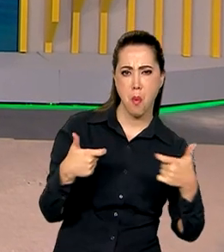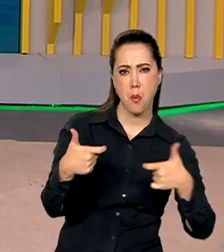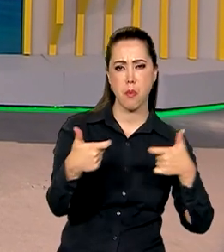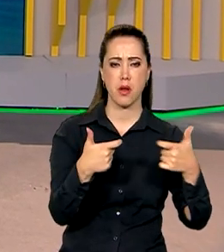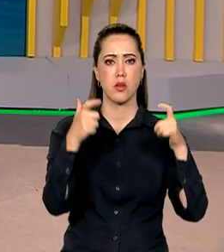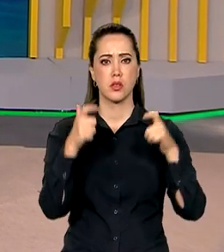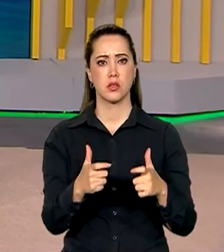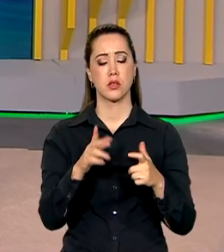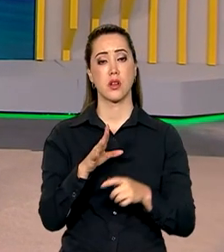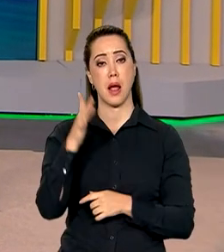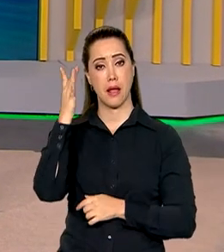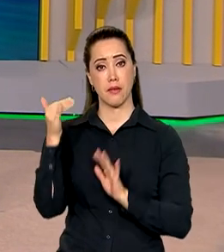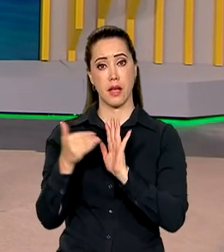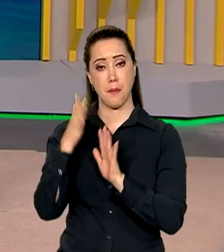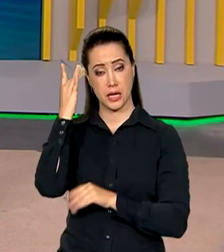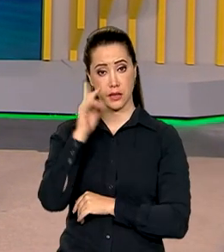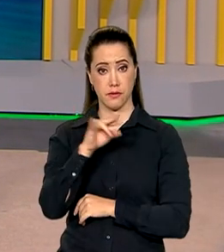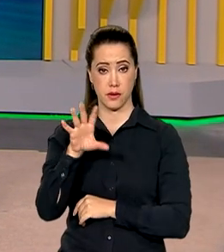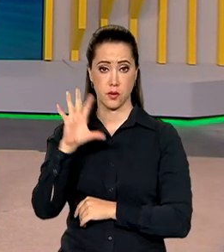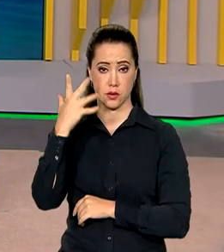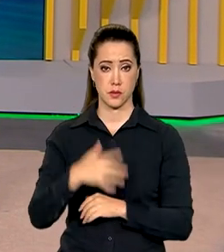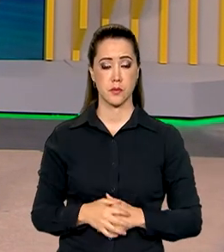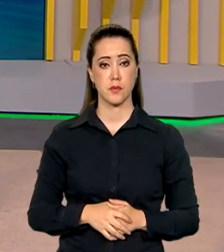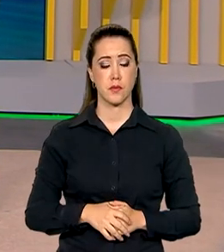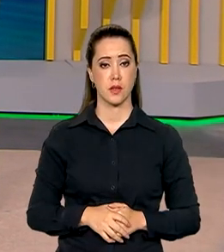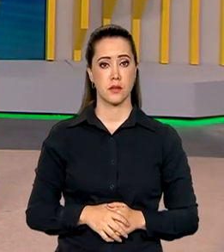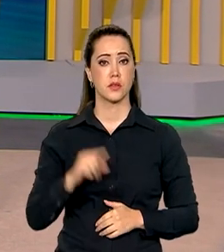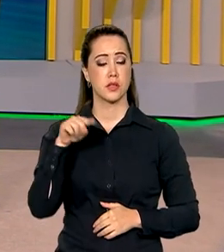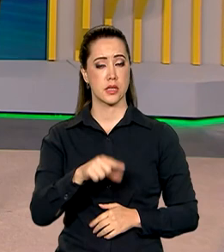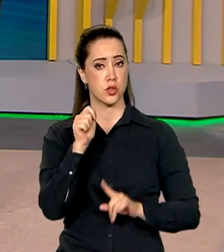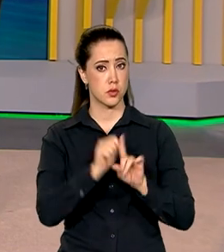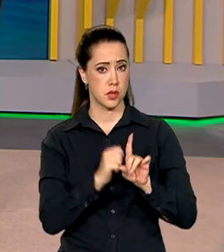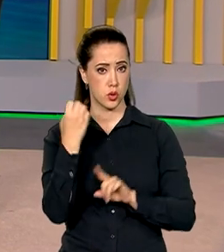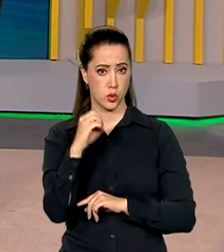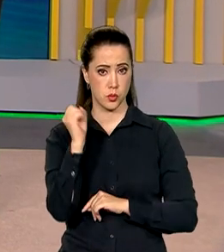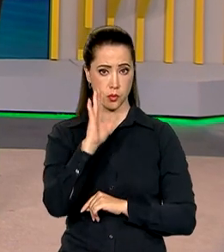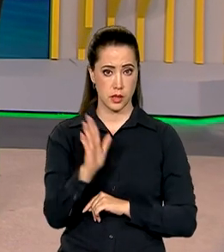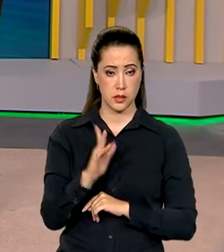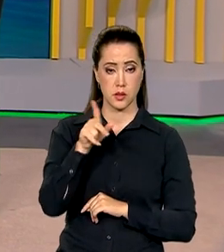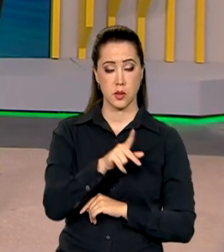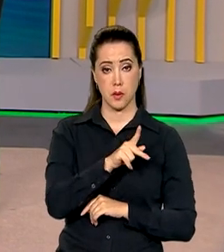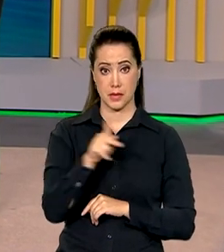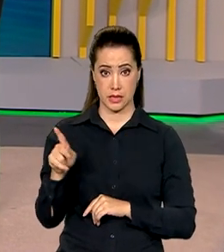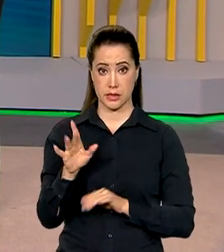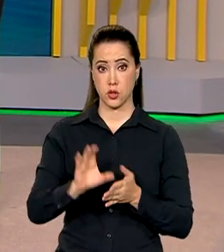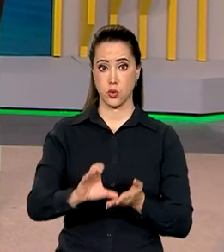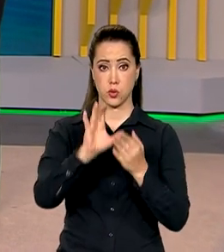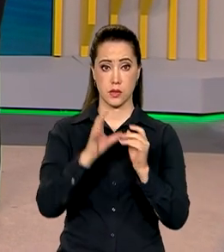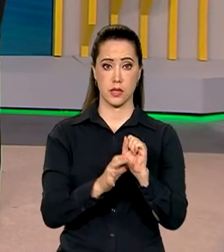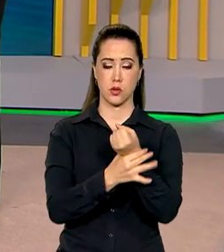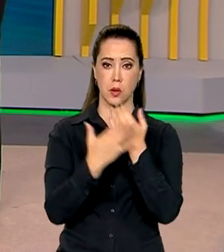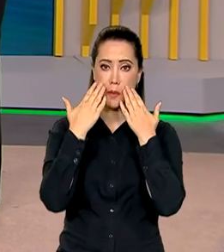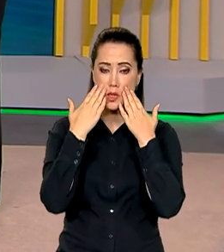foi adiada para amanhã. Neste mês de outubro, o Brasil preside o Conselho de Segurança e apresentou a proposta de um